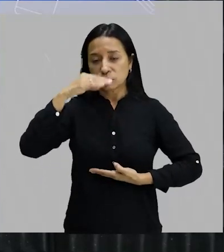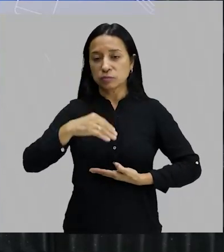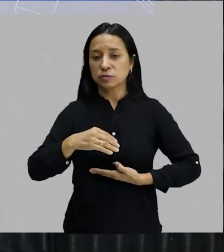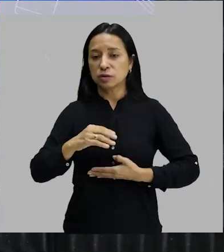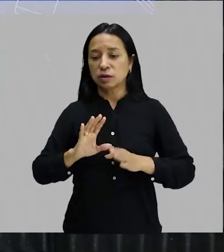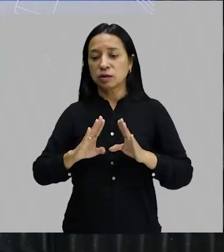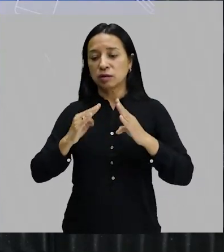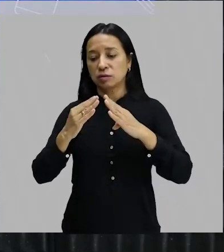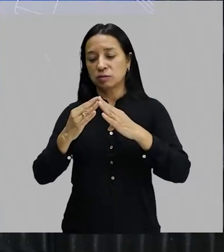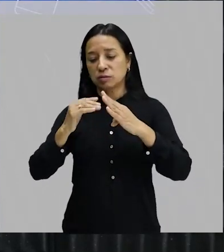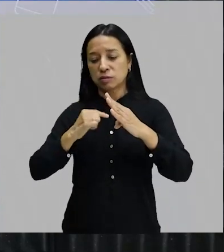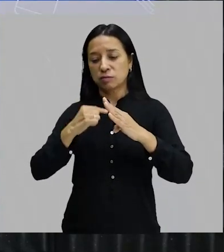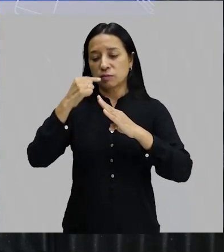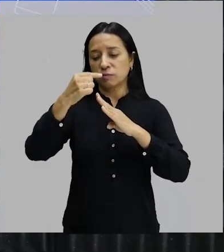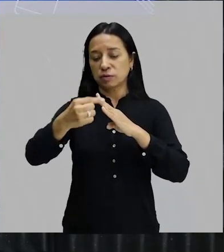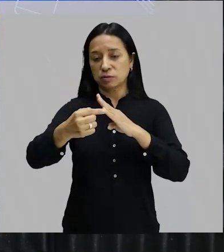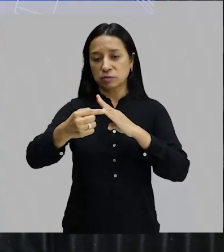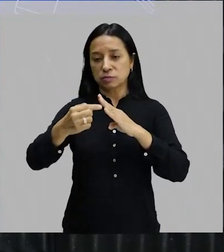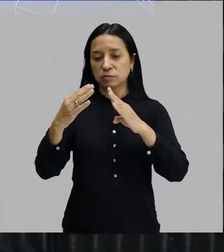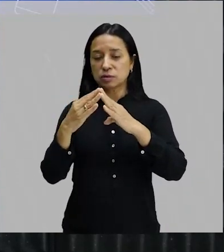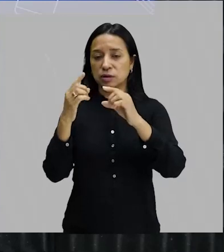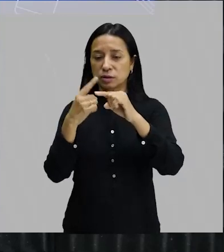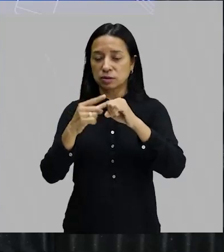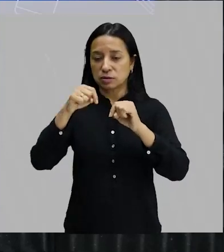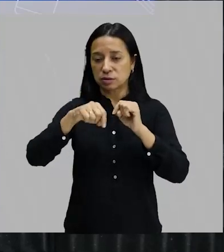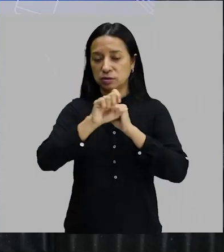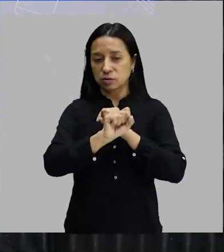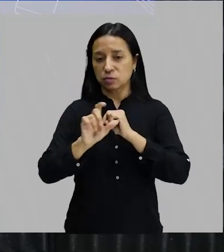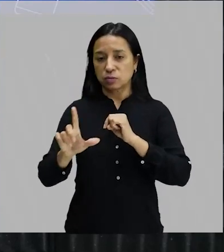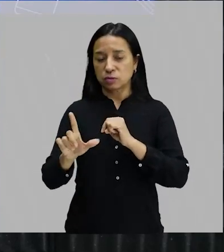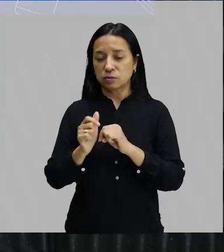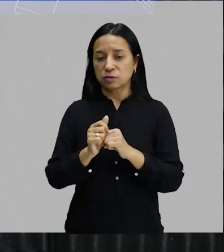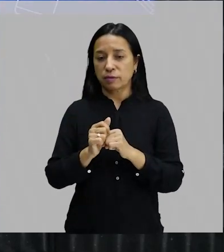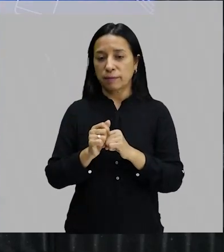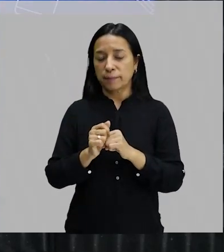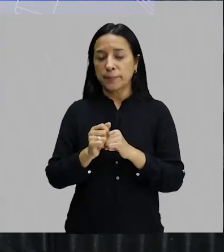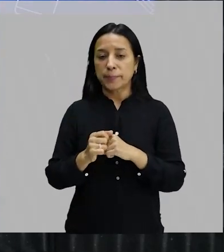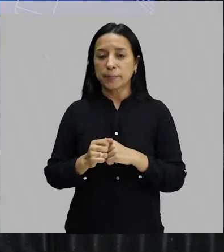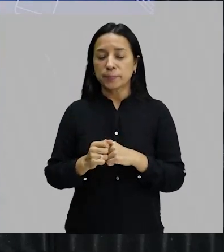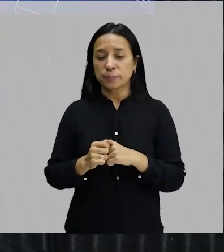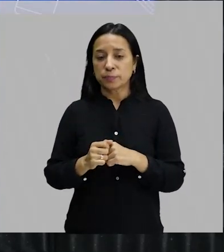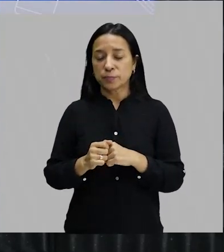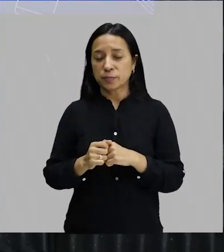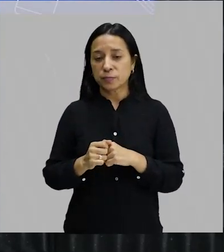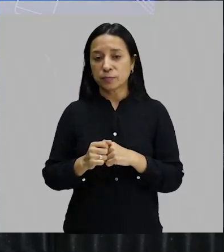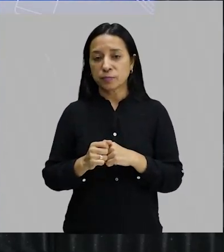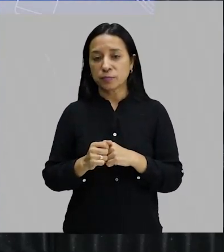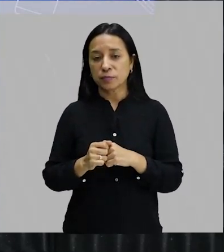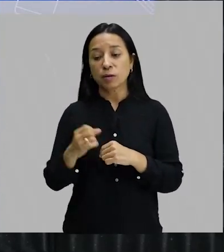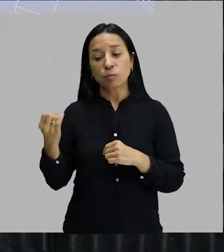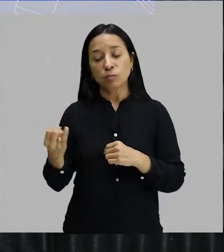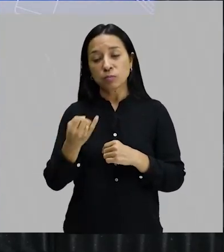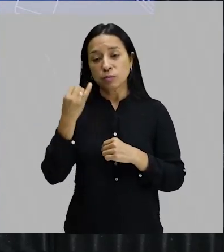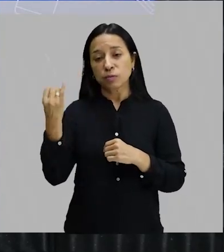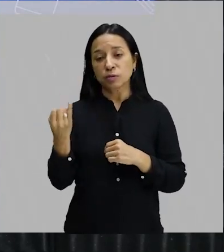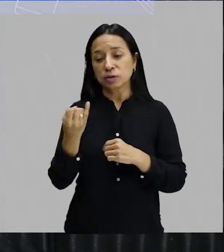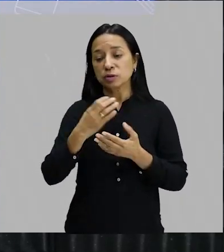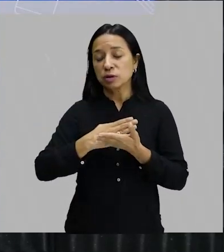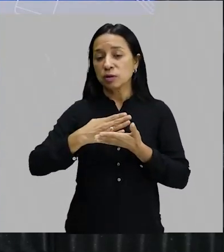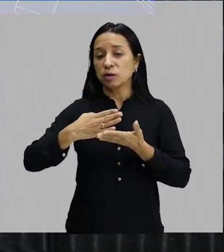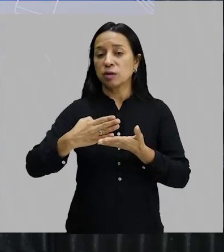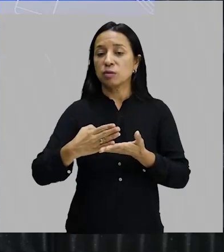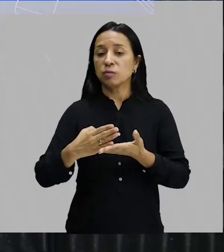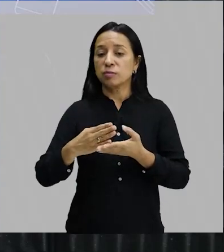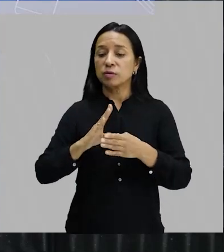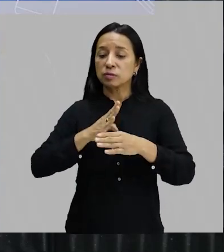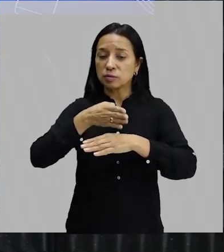Igreja de Santo Antônio, aqui em São Luís do Maranhão, lá no centro da cidade. A gente está distante. O interessante é que ele começa